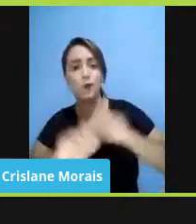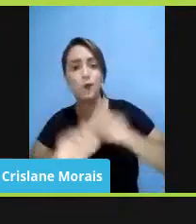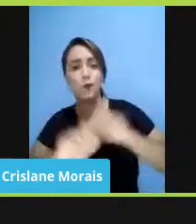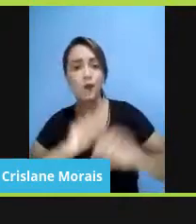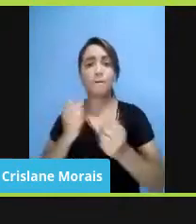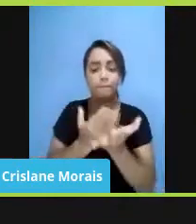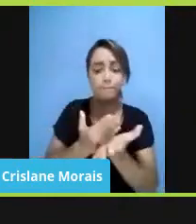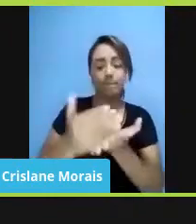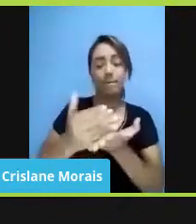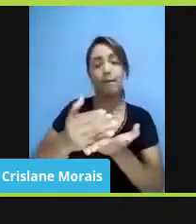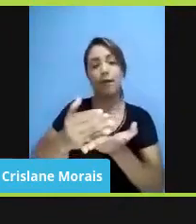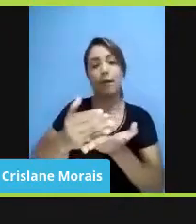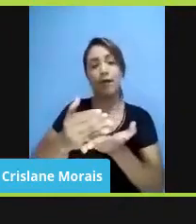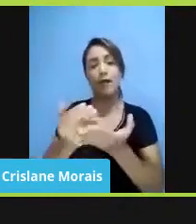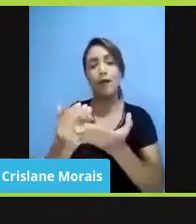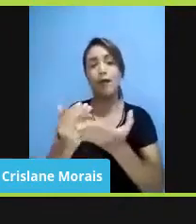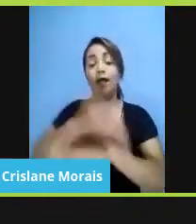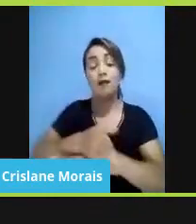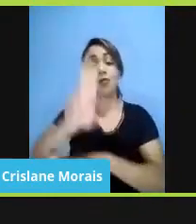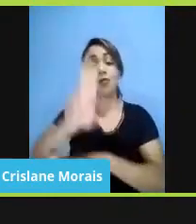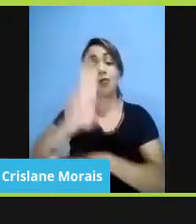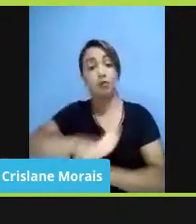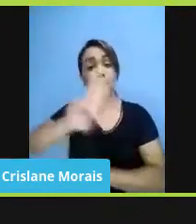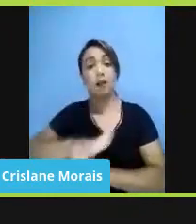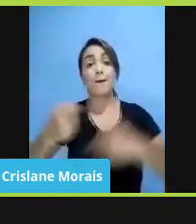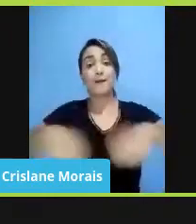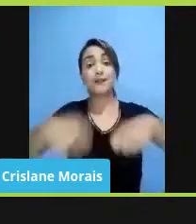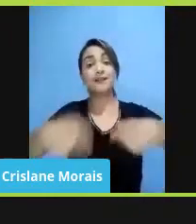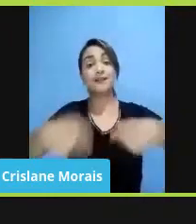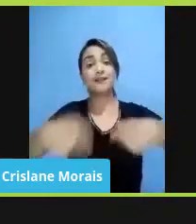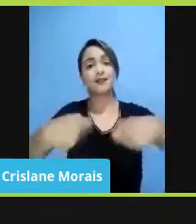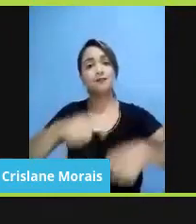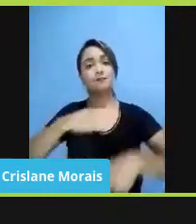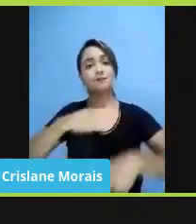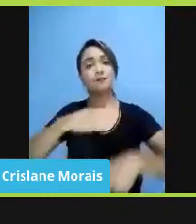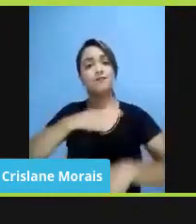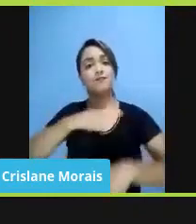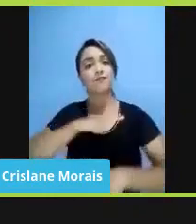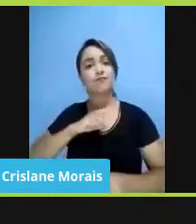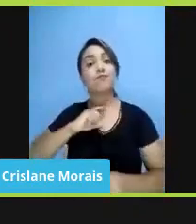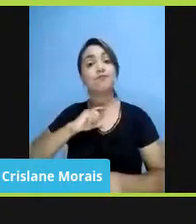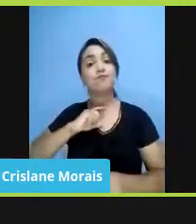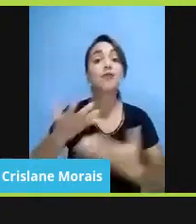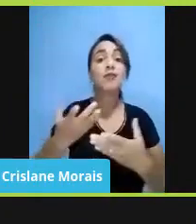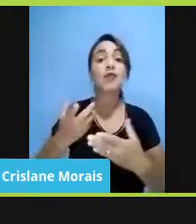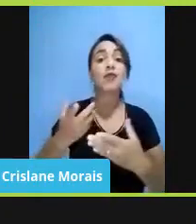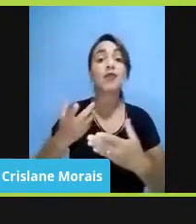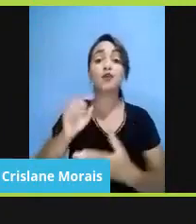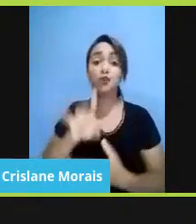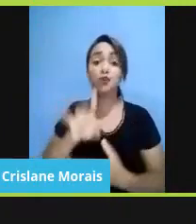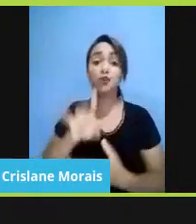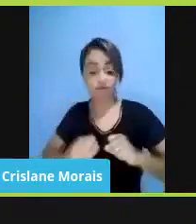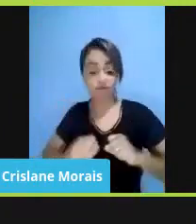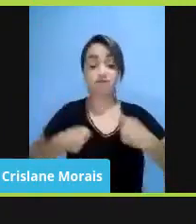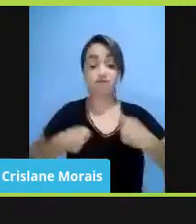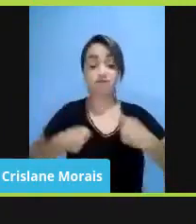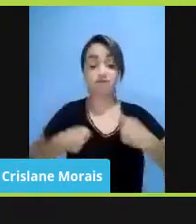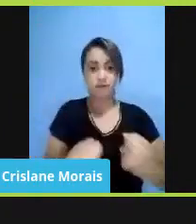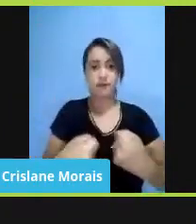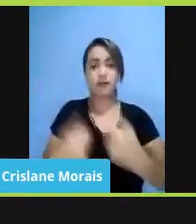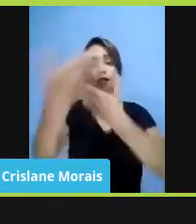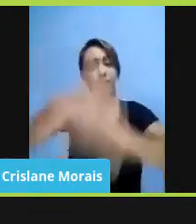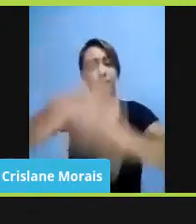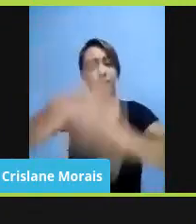universidade era uma questão de mérito, né, ou aparentemente era uma questão de desempenho nas provas,